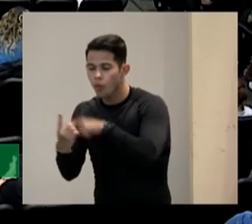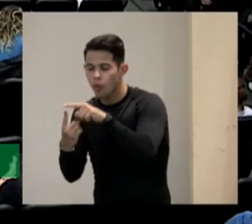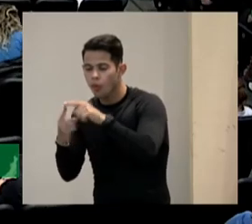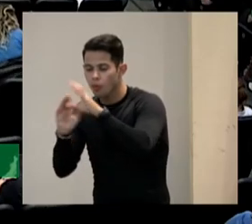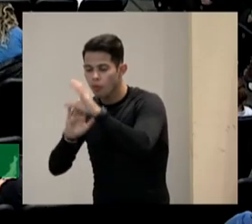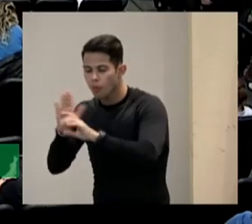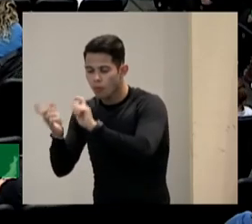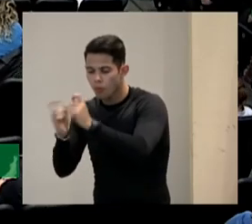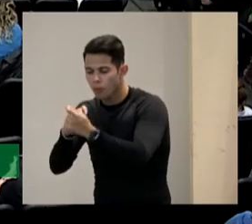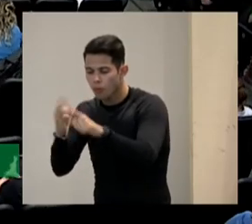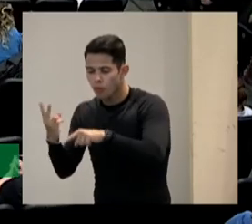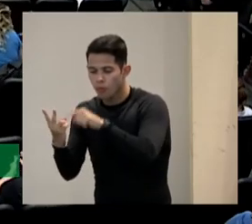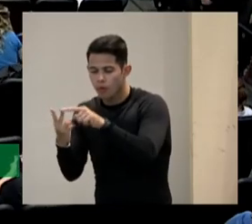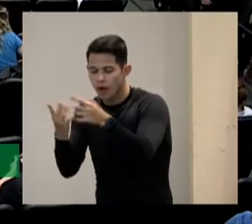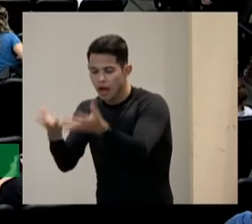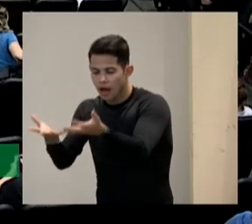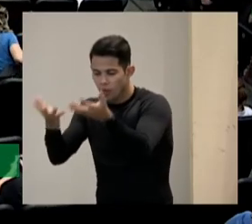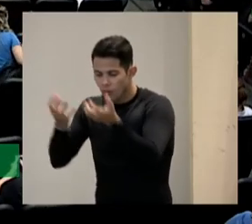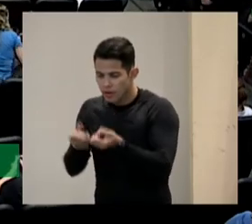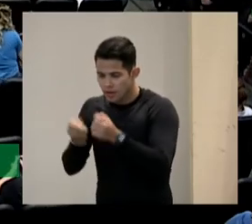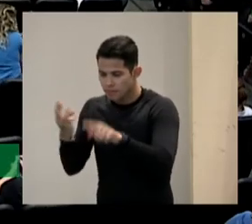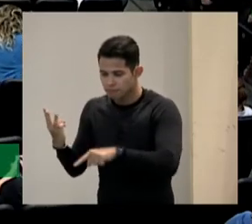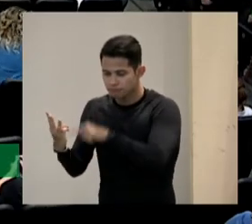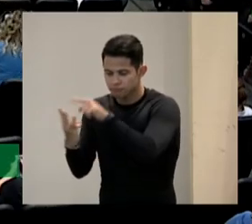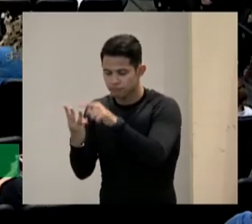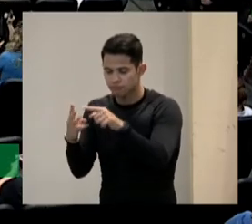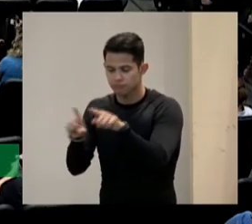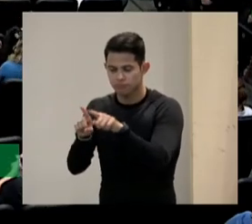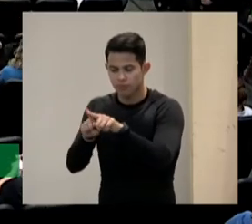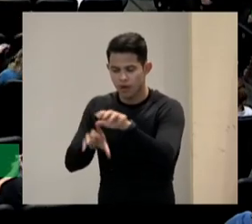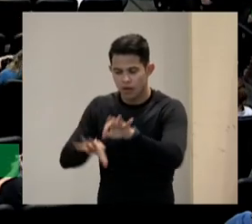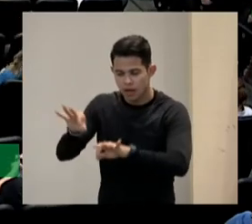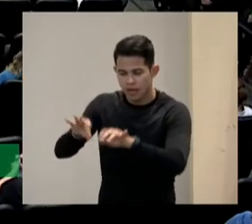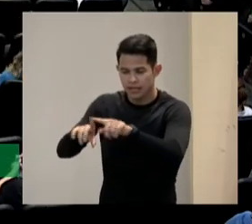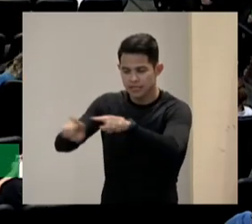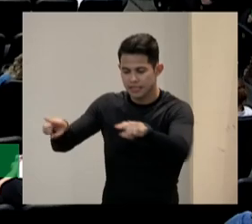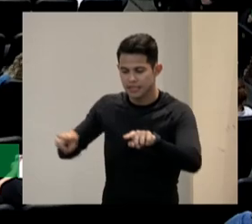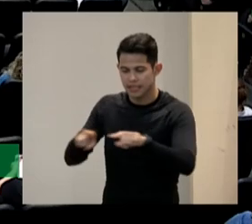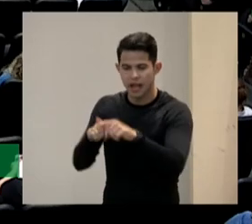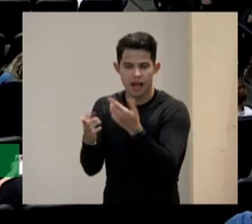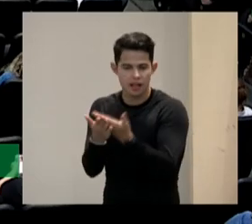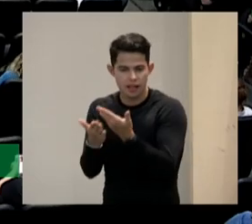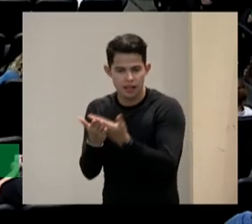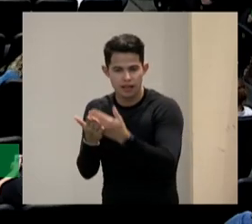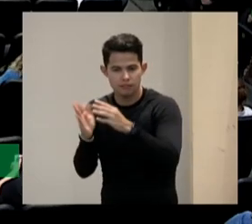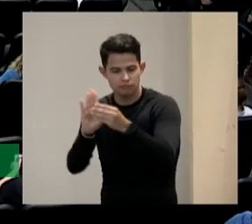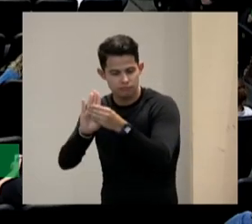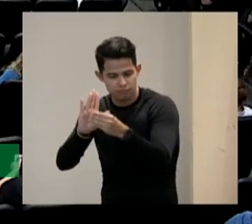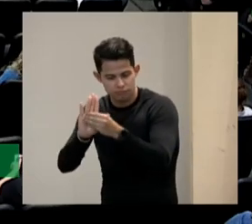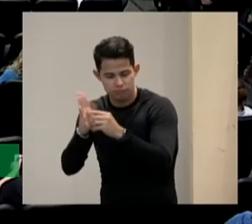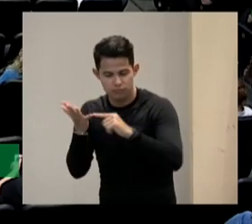como fazer o acolhimento dos alunos como organizar as salas e um monte de coisas colocadas lá